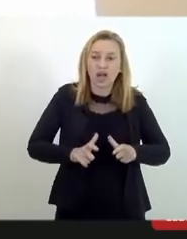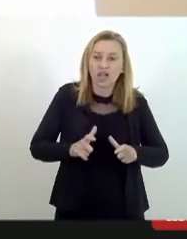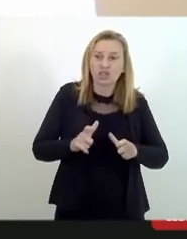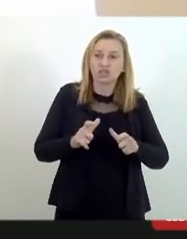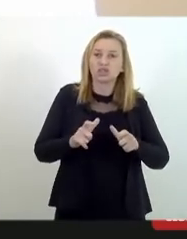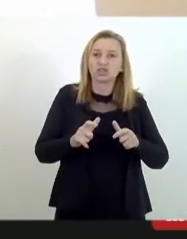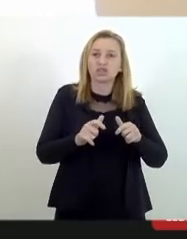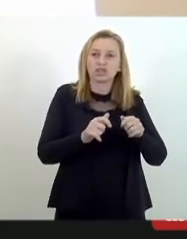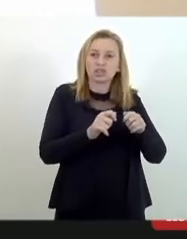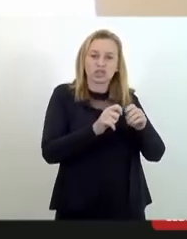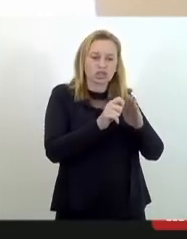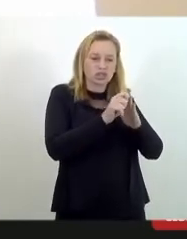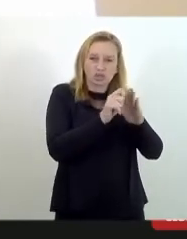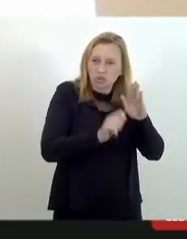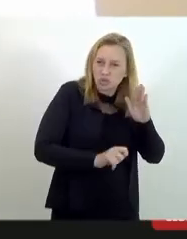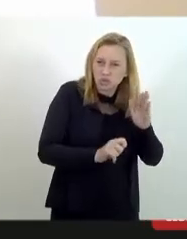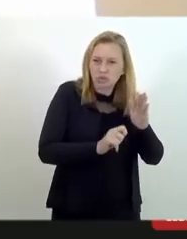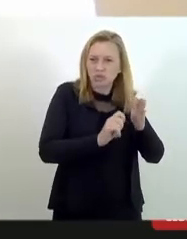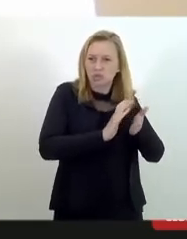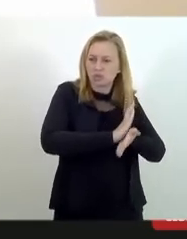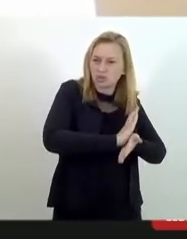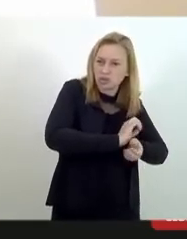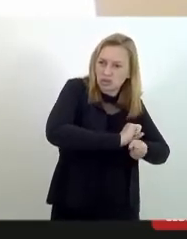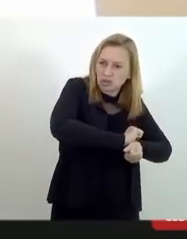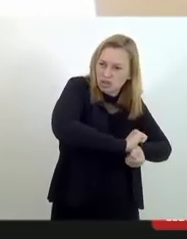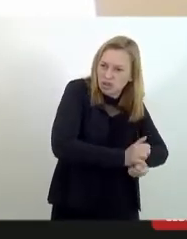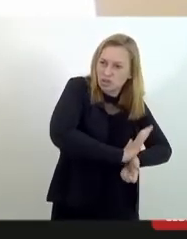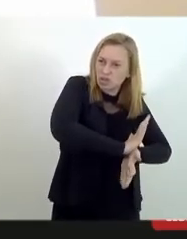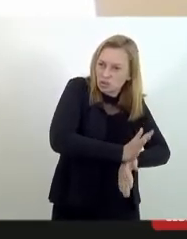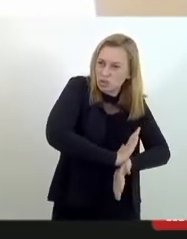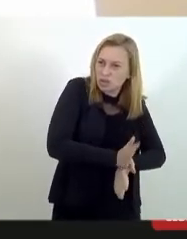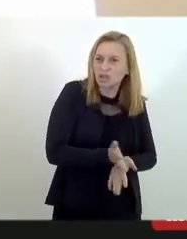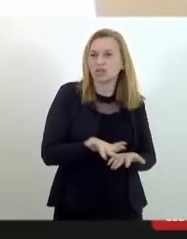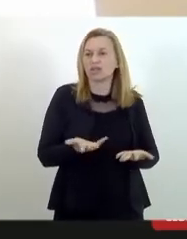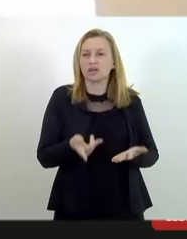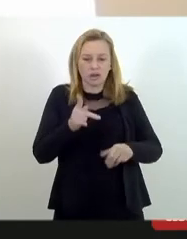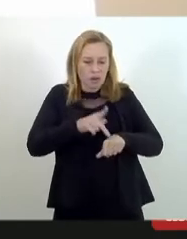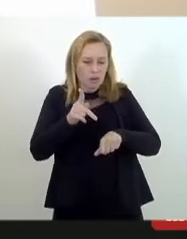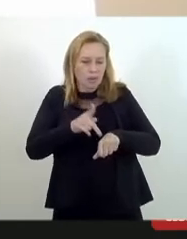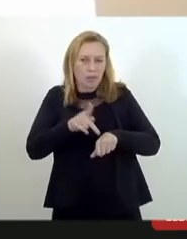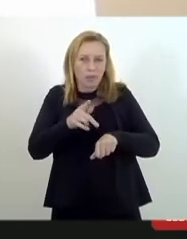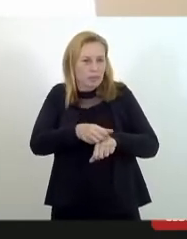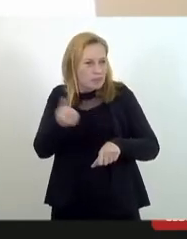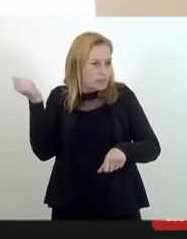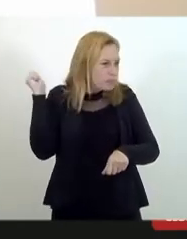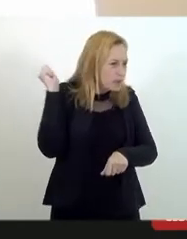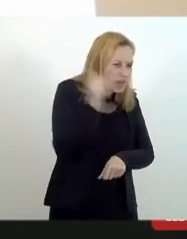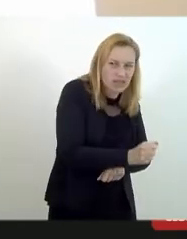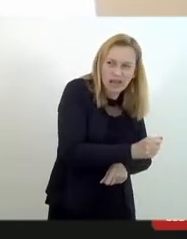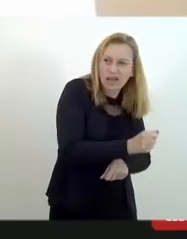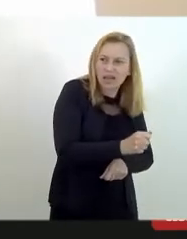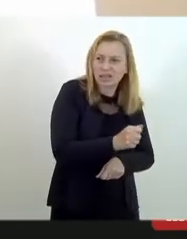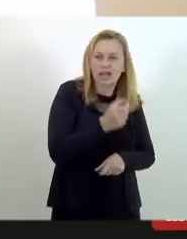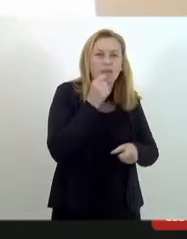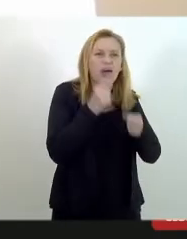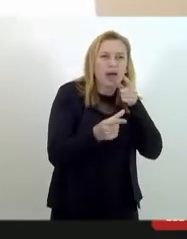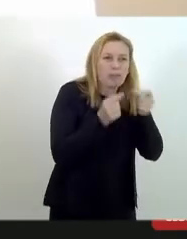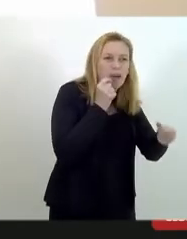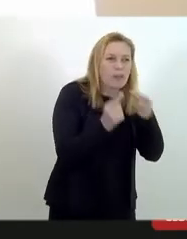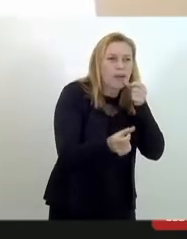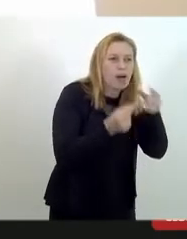templos sagrados destruídos, são pedradas, pedradas materiais, pedradas verbais, pedradas